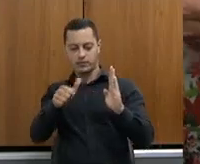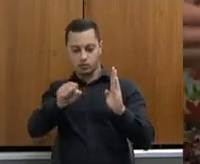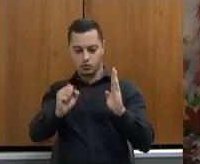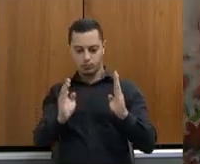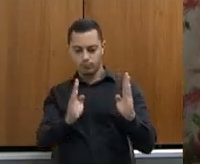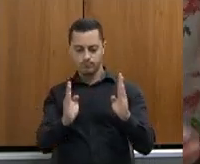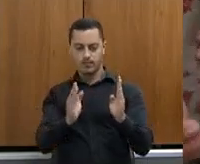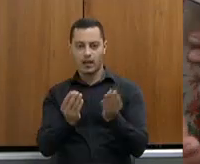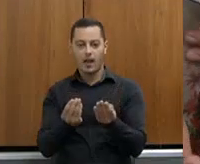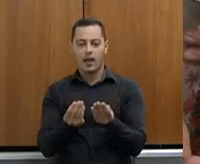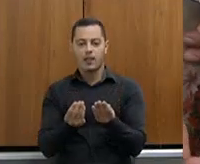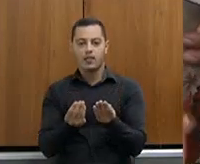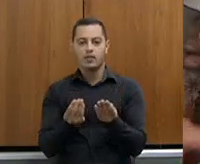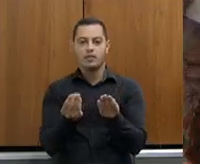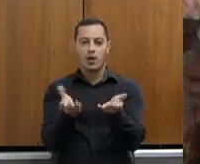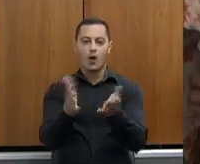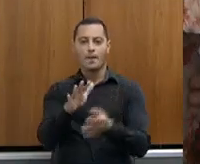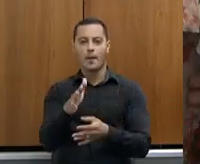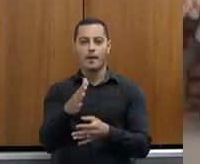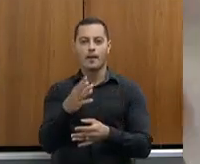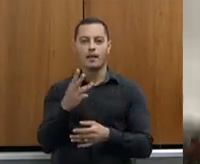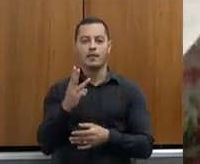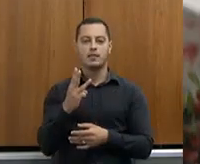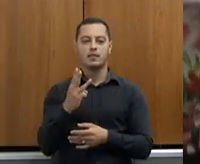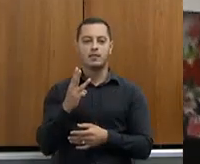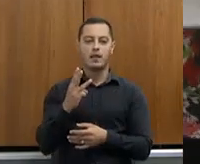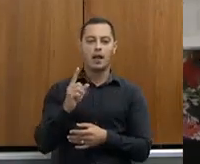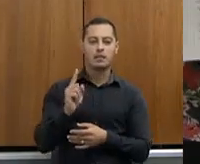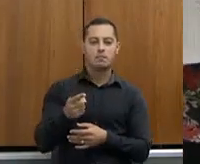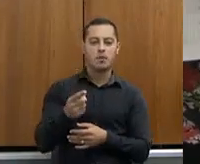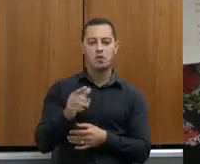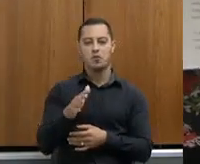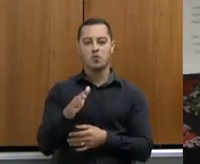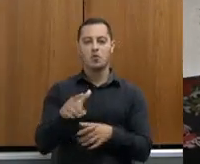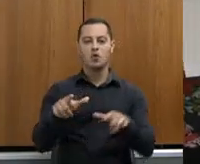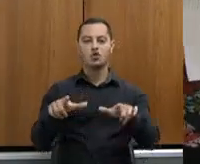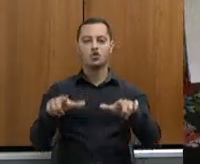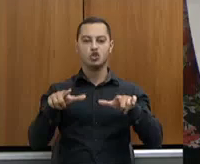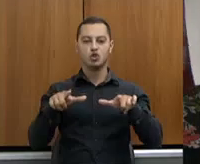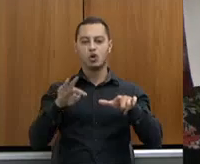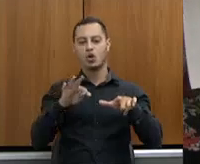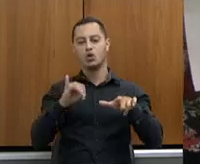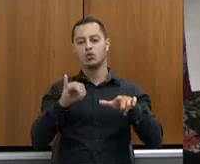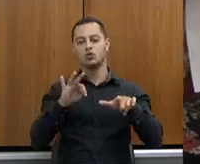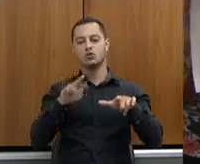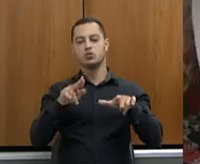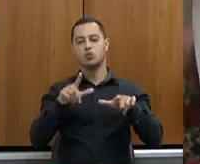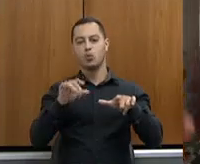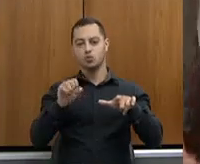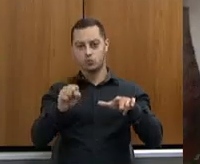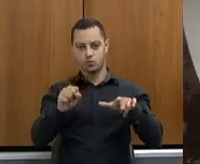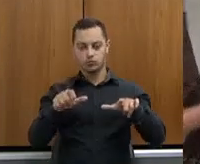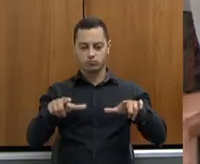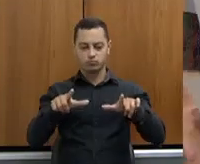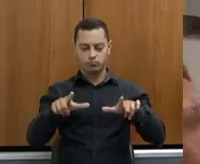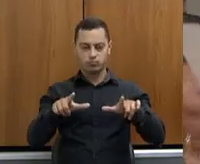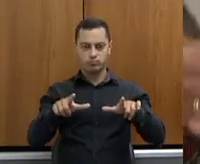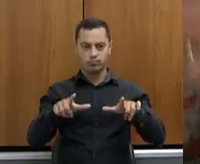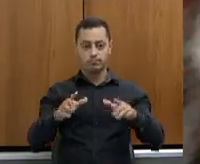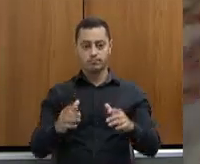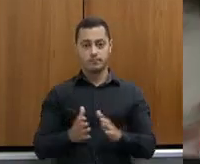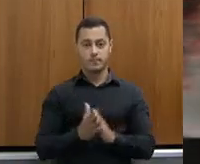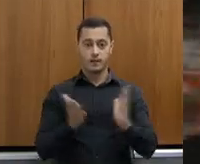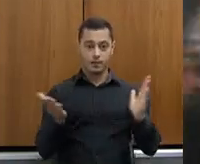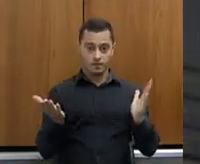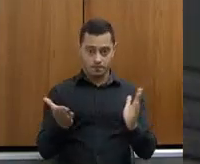entrega aproximadamente de 3 mil e poucos títulos. 3.600 títulos. Nessa gestão,